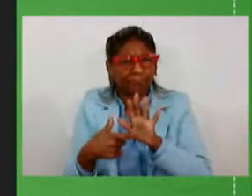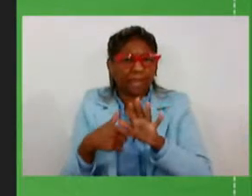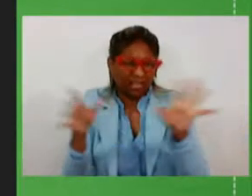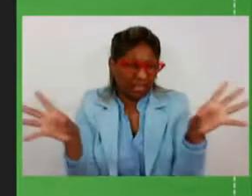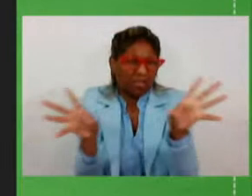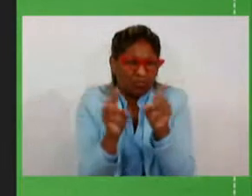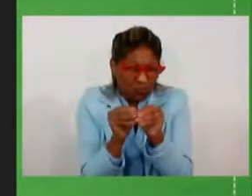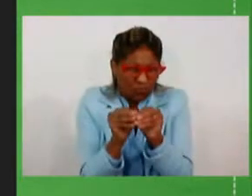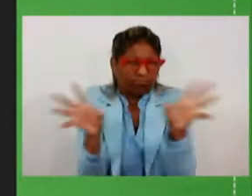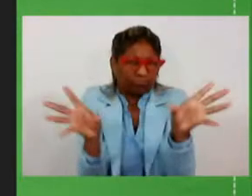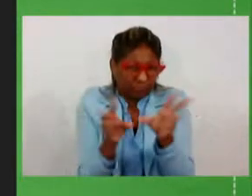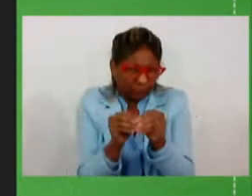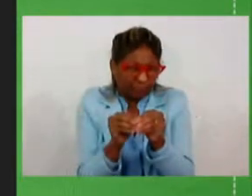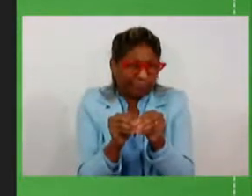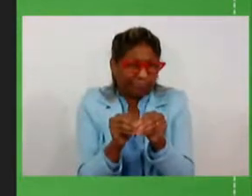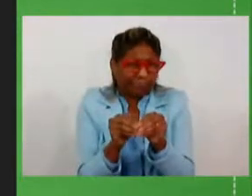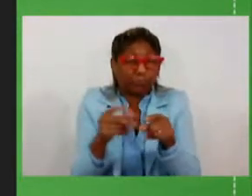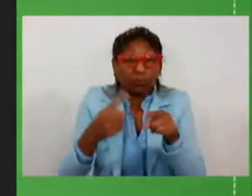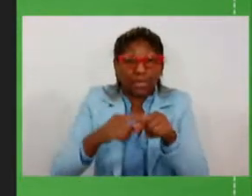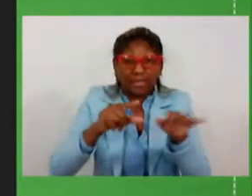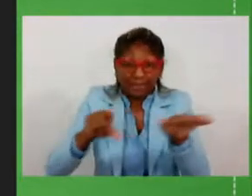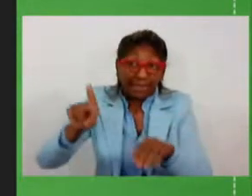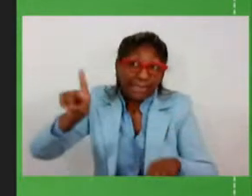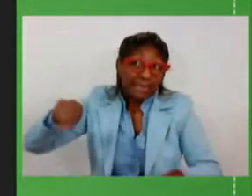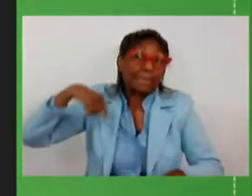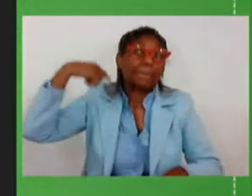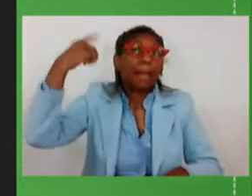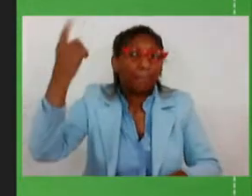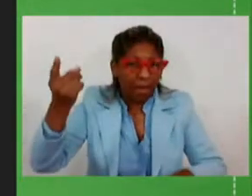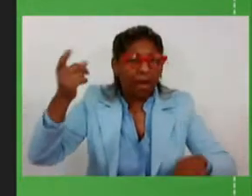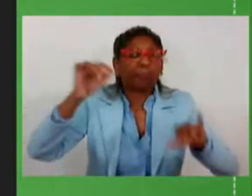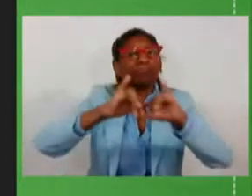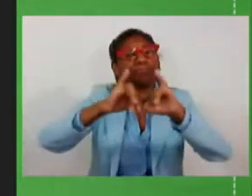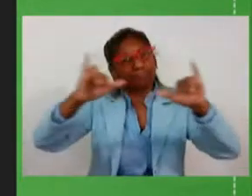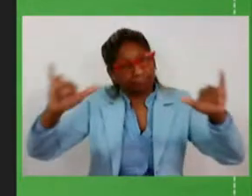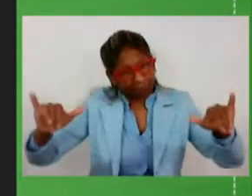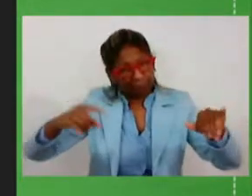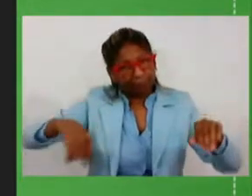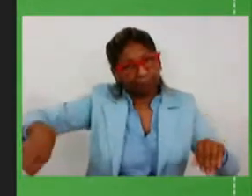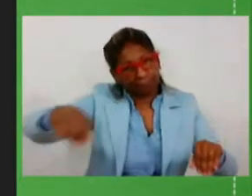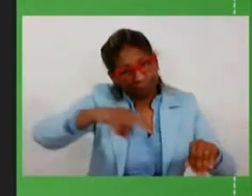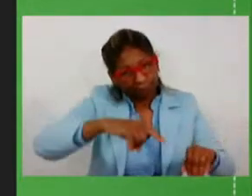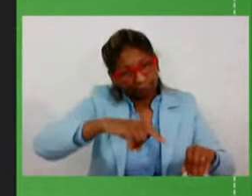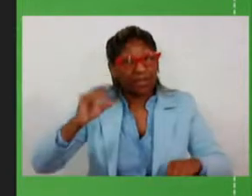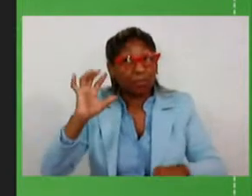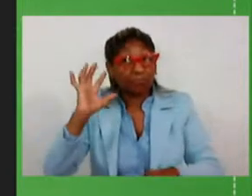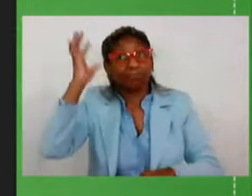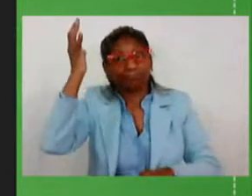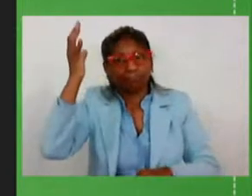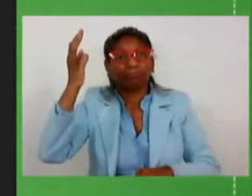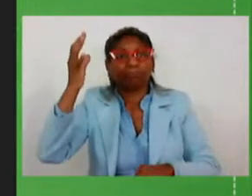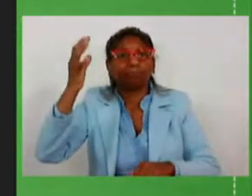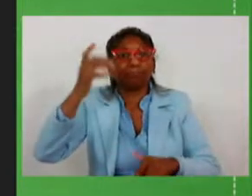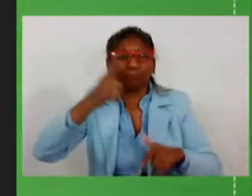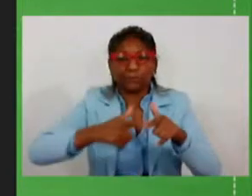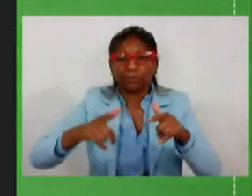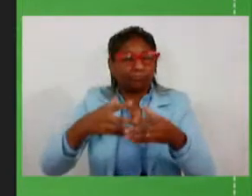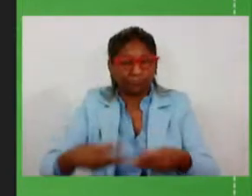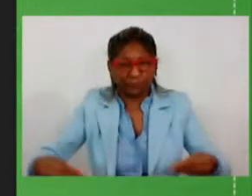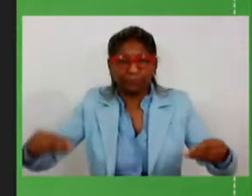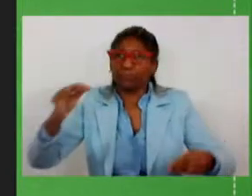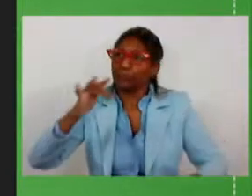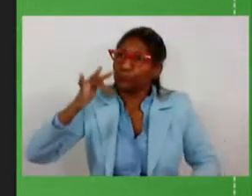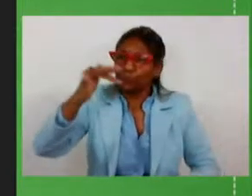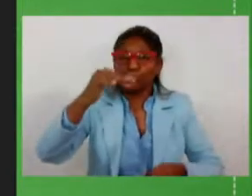vocês, porque na semana que vem é que será lançada a consulta pública, é uma solução de longo prazo para projetos de infraestrutura,